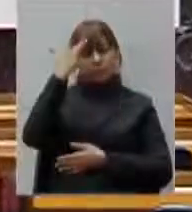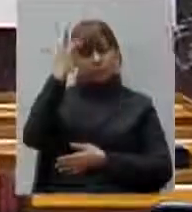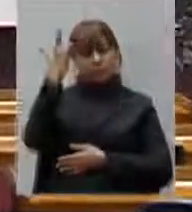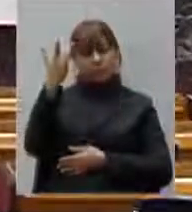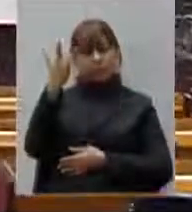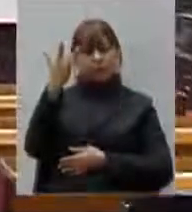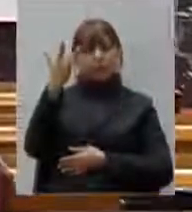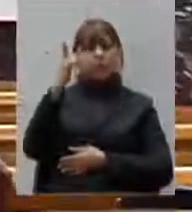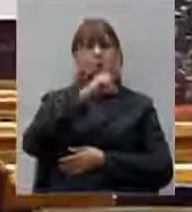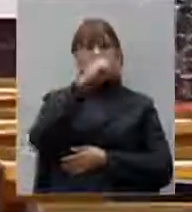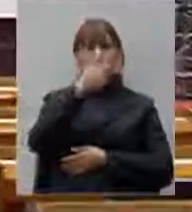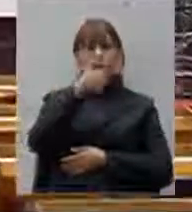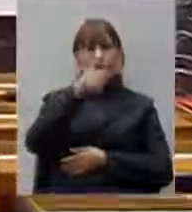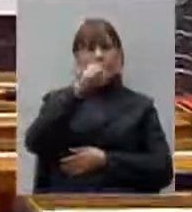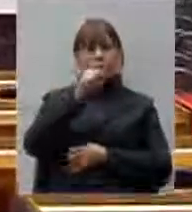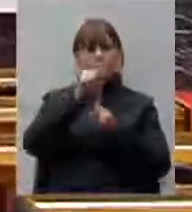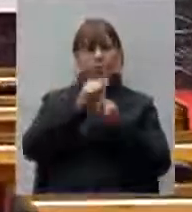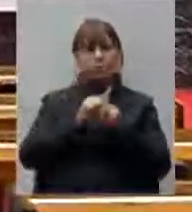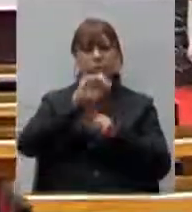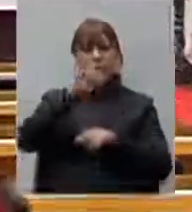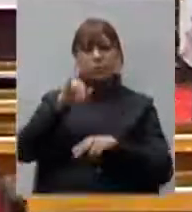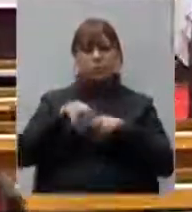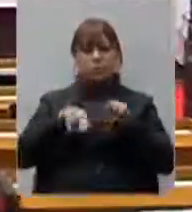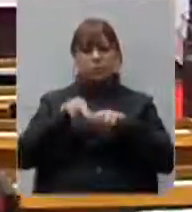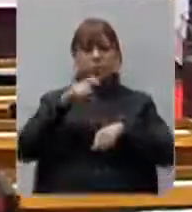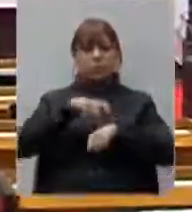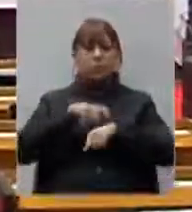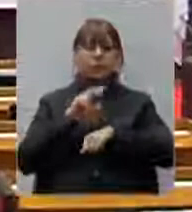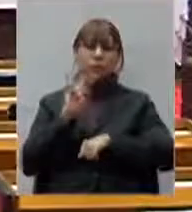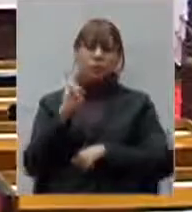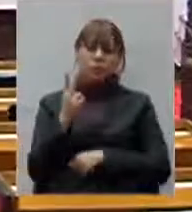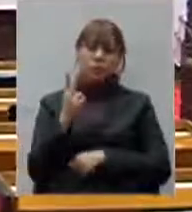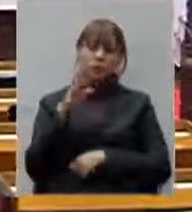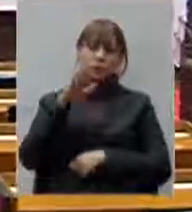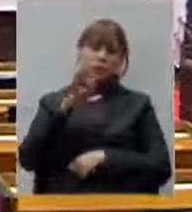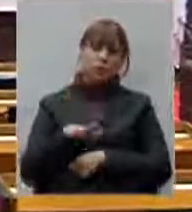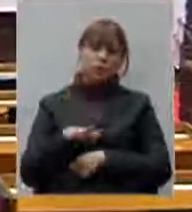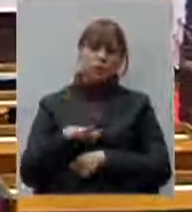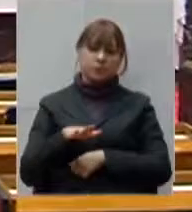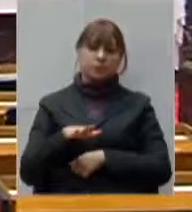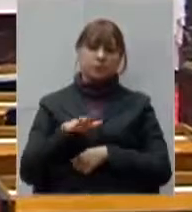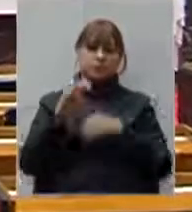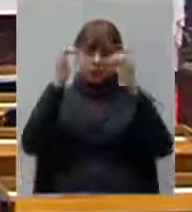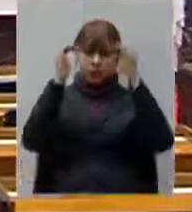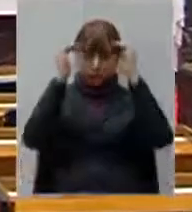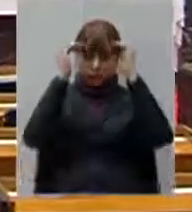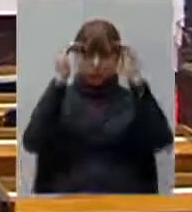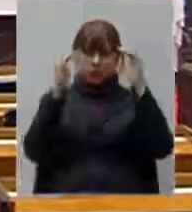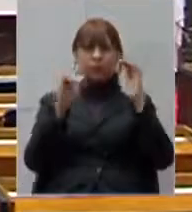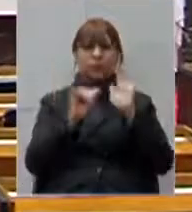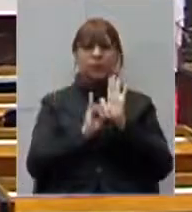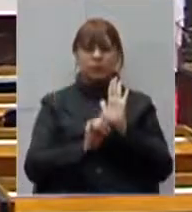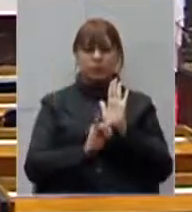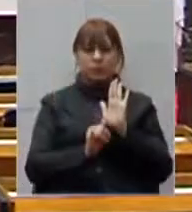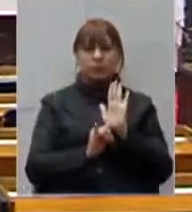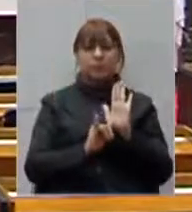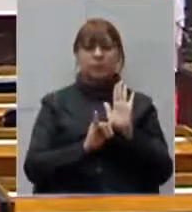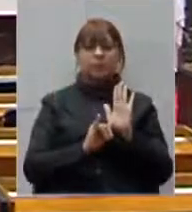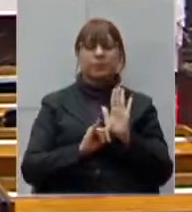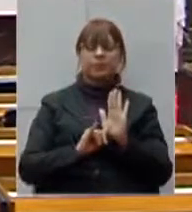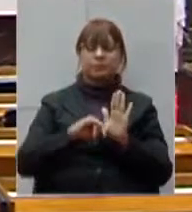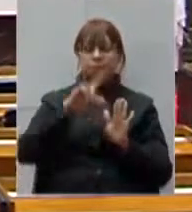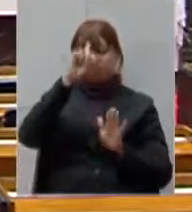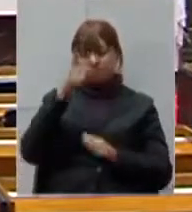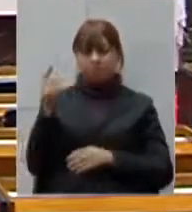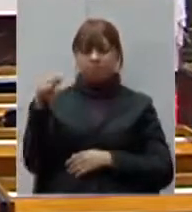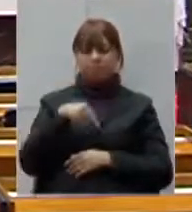dia 18 de junho às 14 horas nos termos do edital de convocação levanta